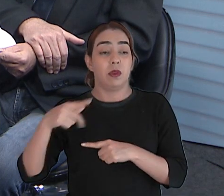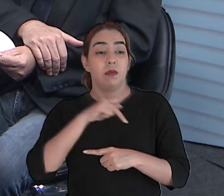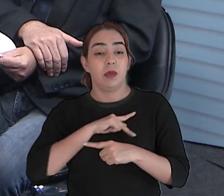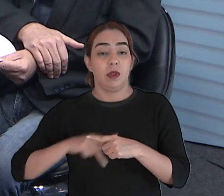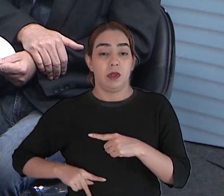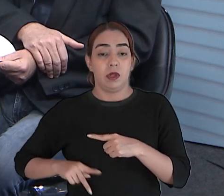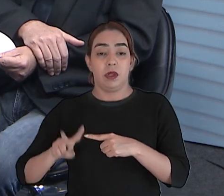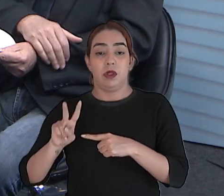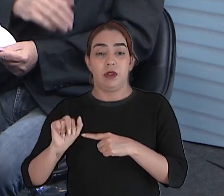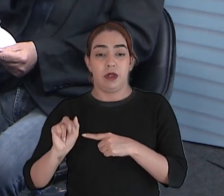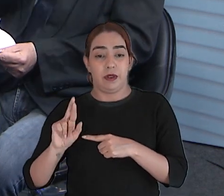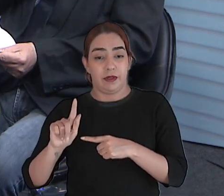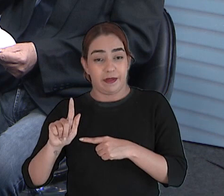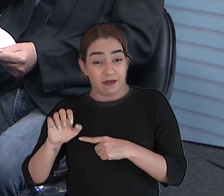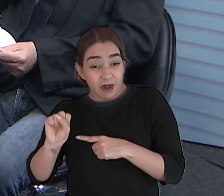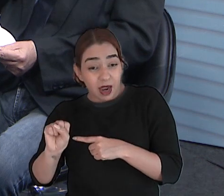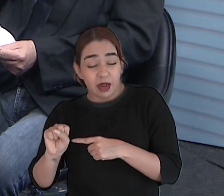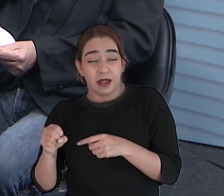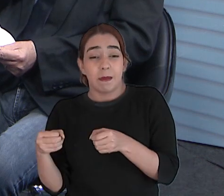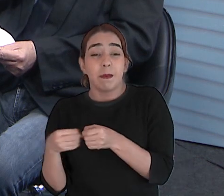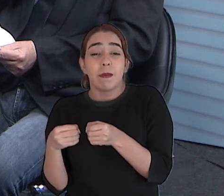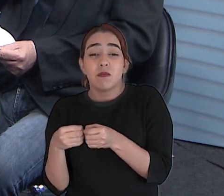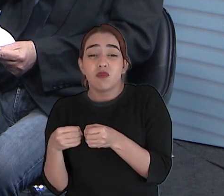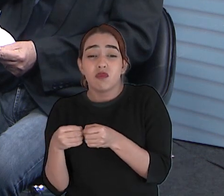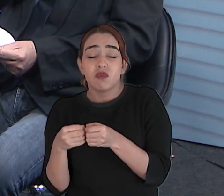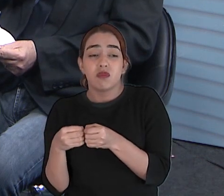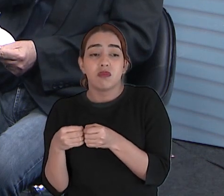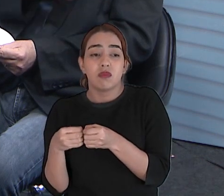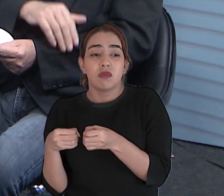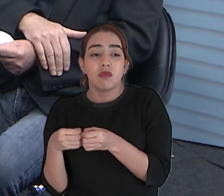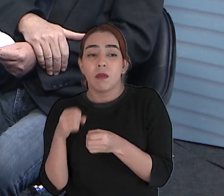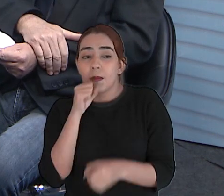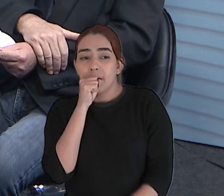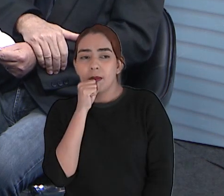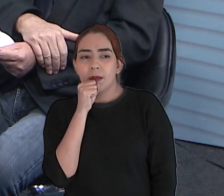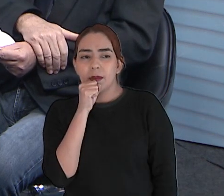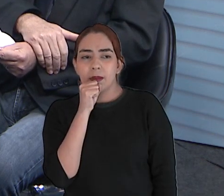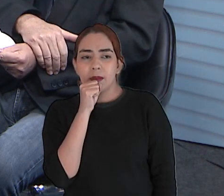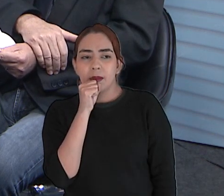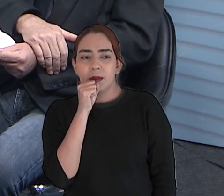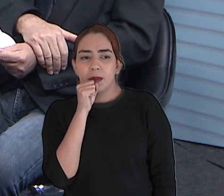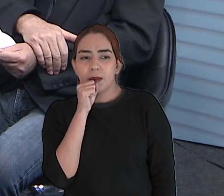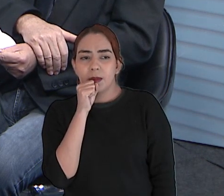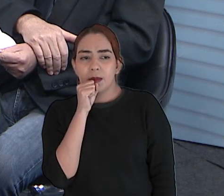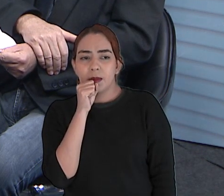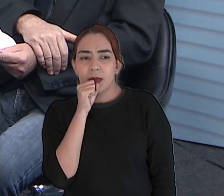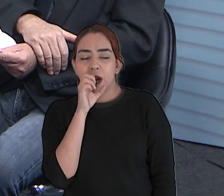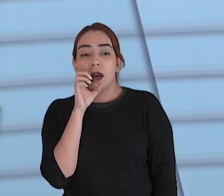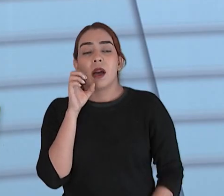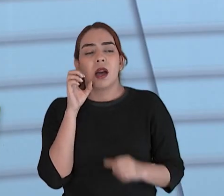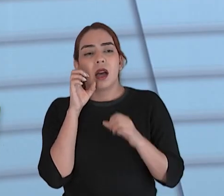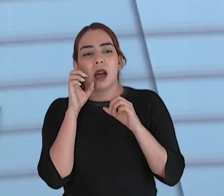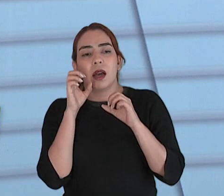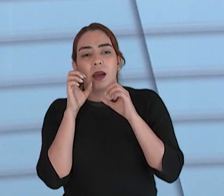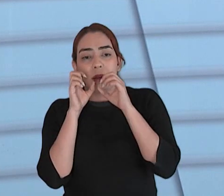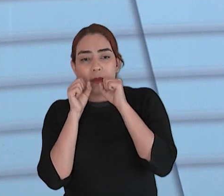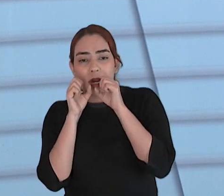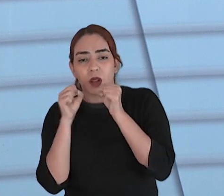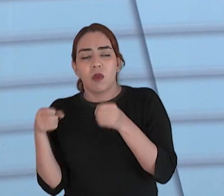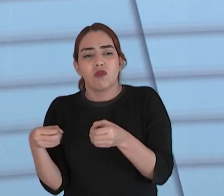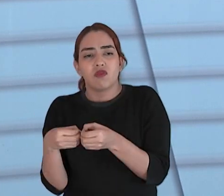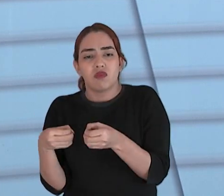com o Maracanau. Com o Maracanau. Então, já fica já extremando o novo município de Maracanau. E, como eu disse, que eu cheguei lá,